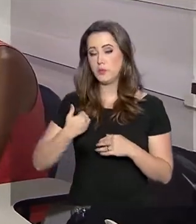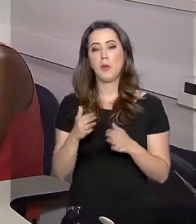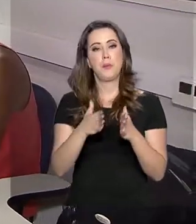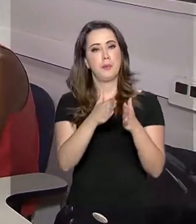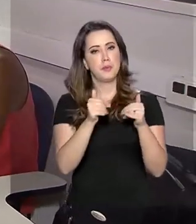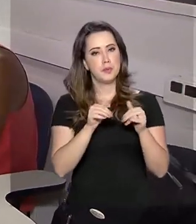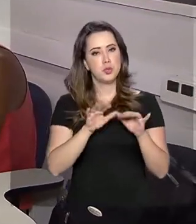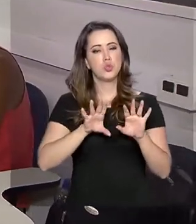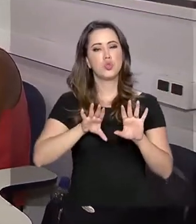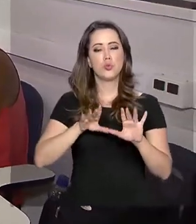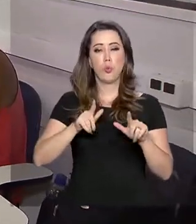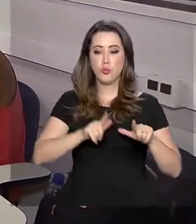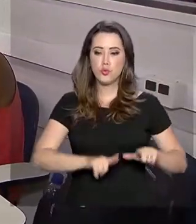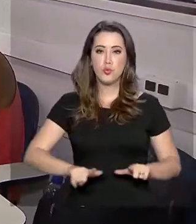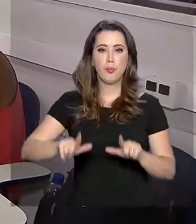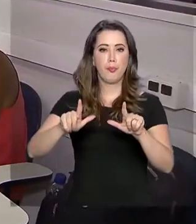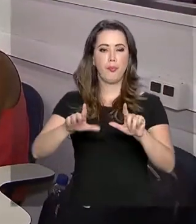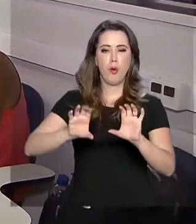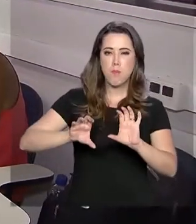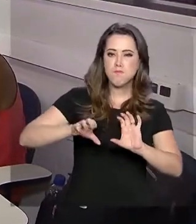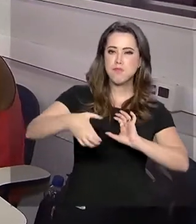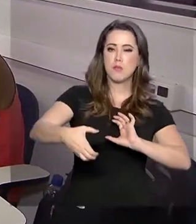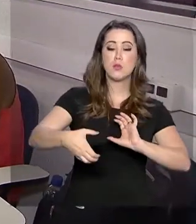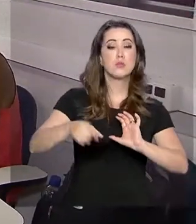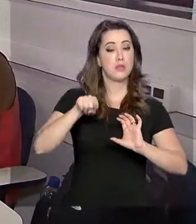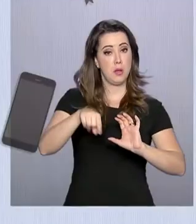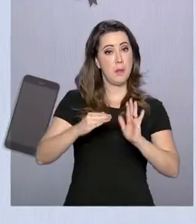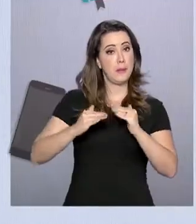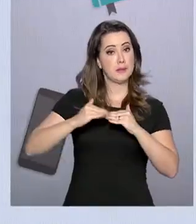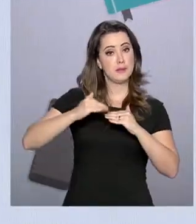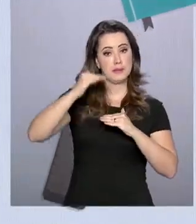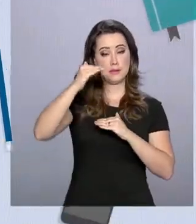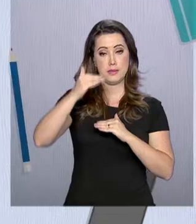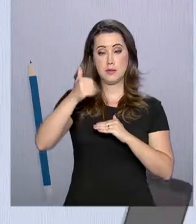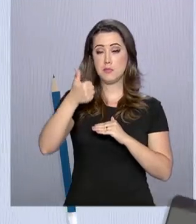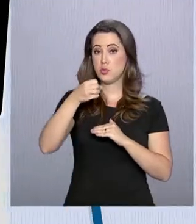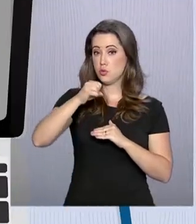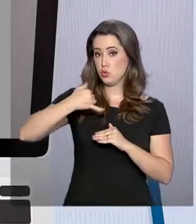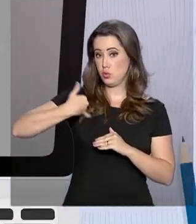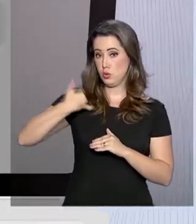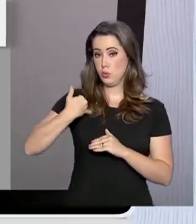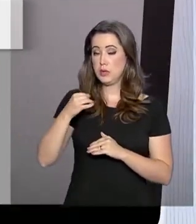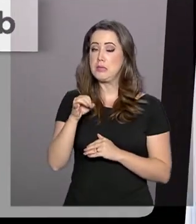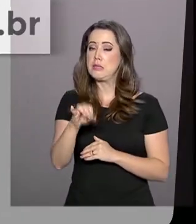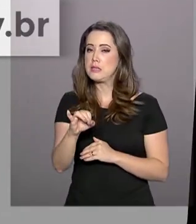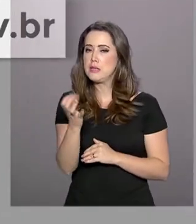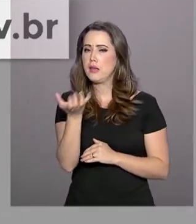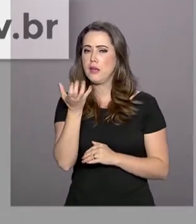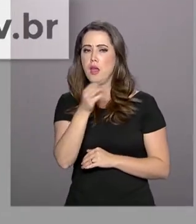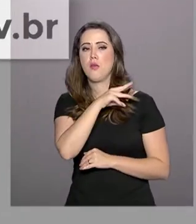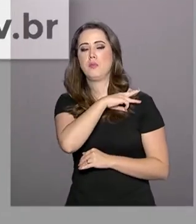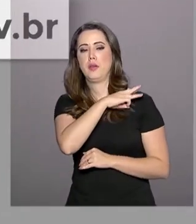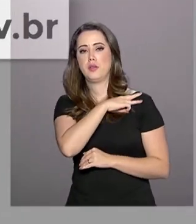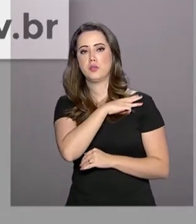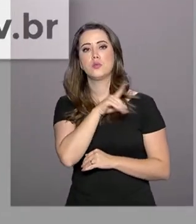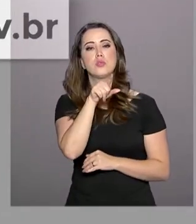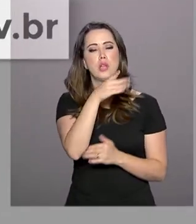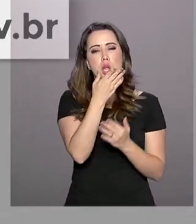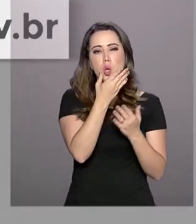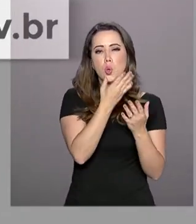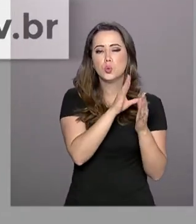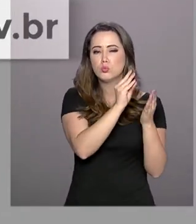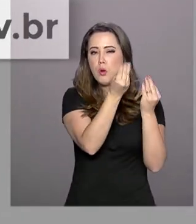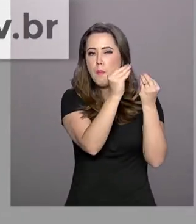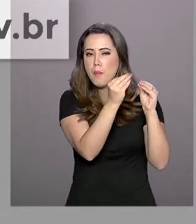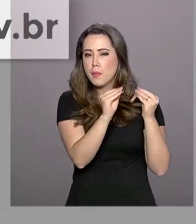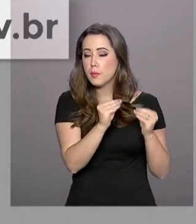o diploma do ensino médio é preciso ser maior de 18 anos. Os participantes podem baixar o material de estudo na página do